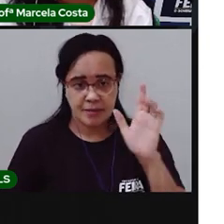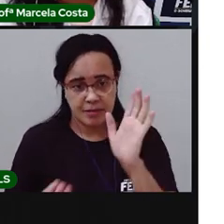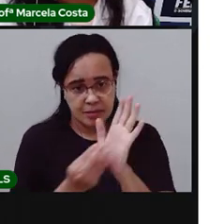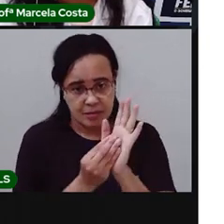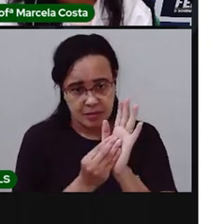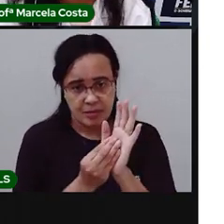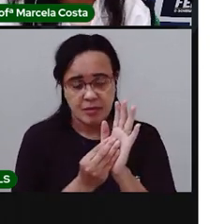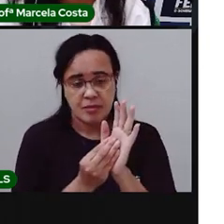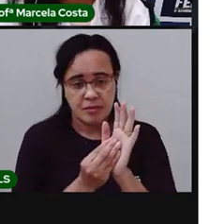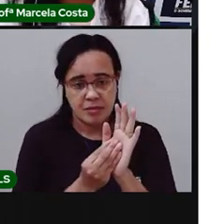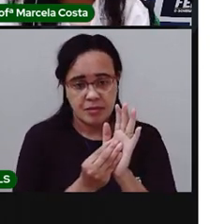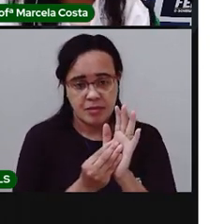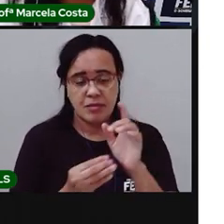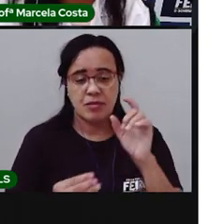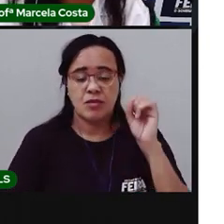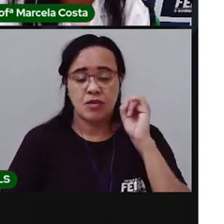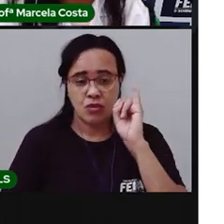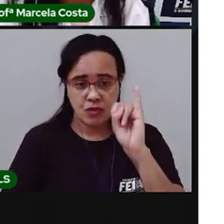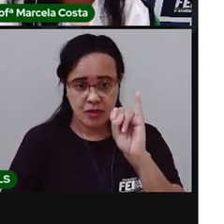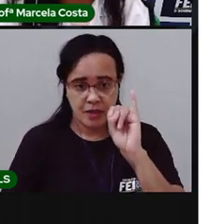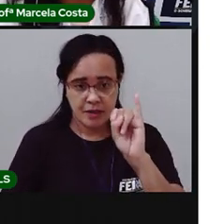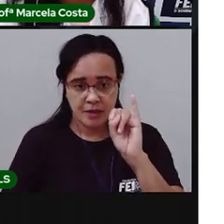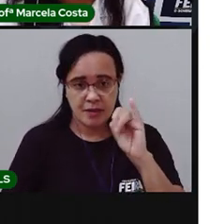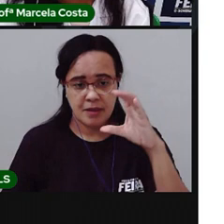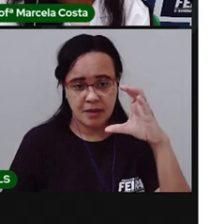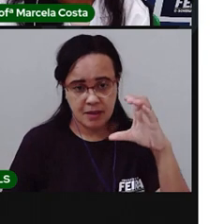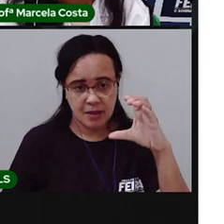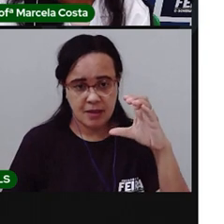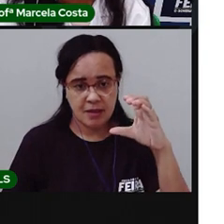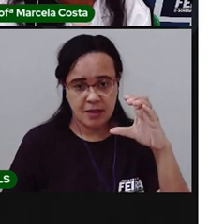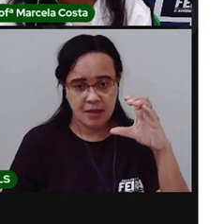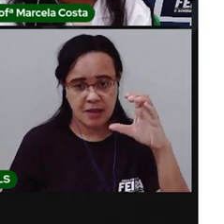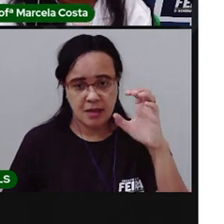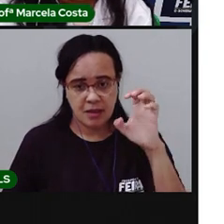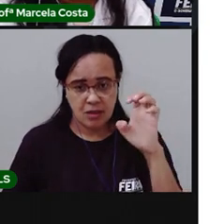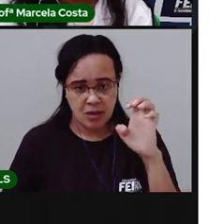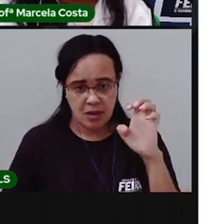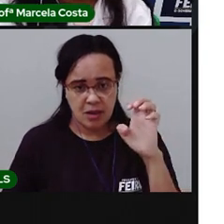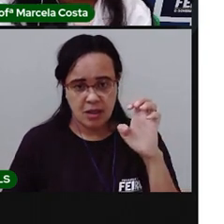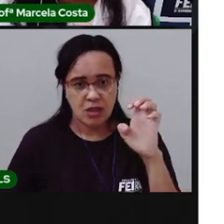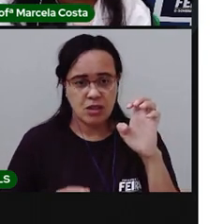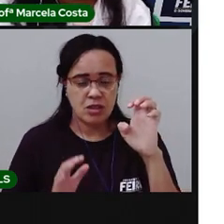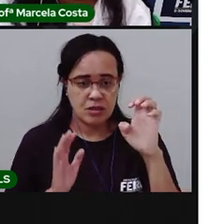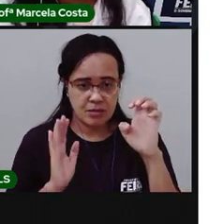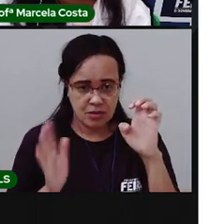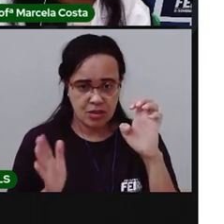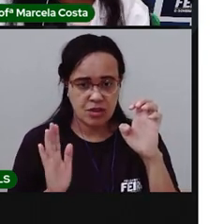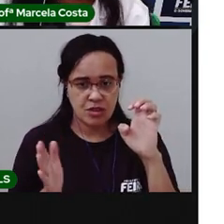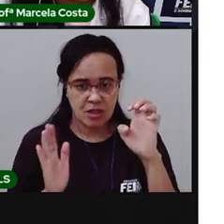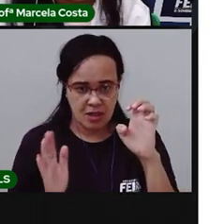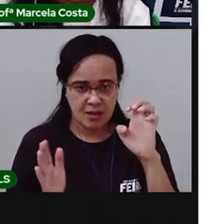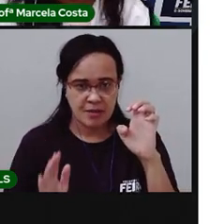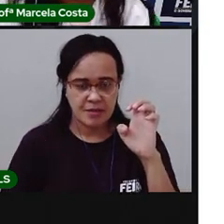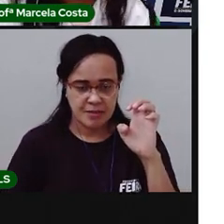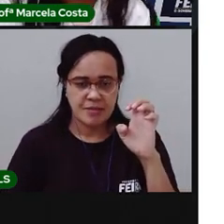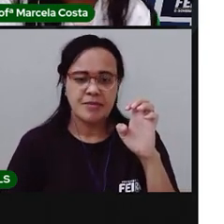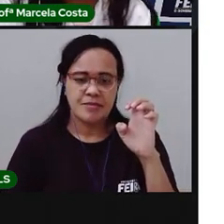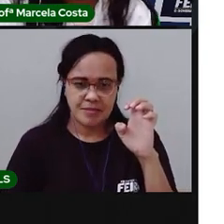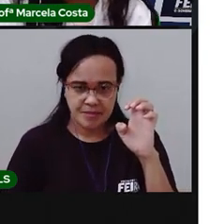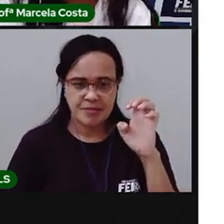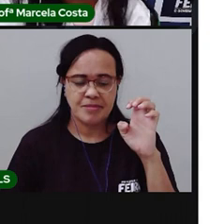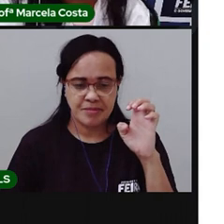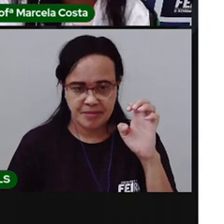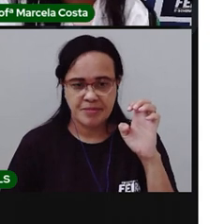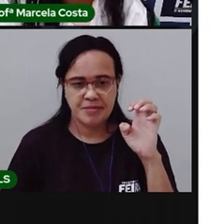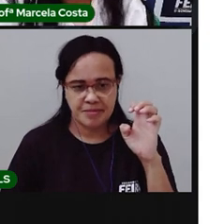o L, o I, o C e o E, que é a última letra. Não vou colocar, porque já